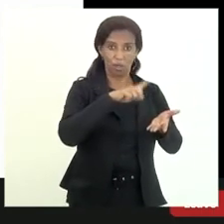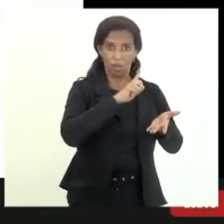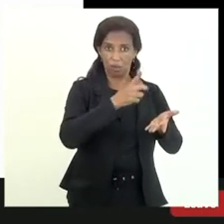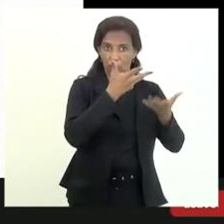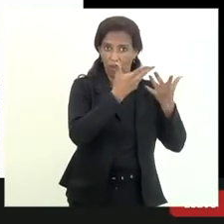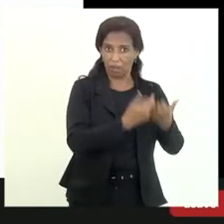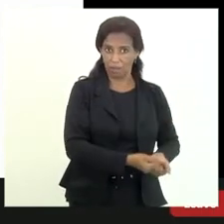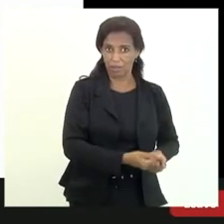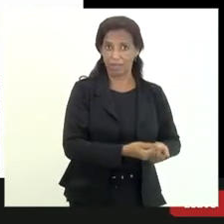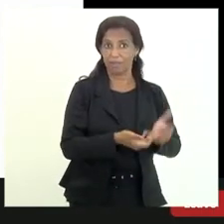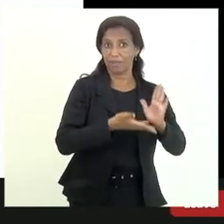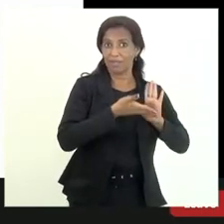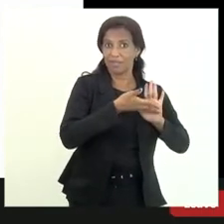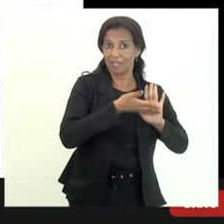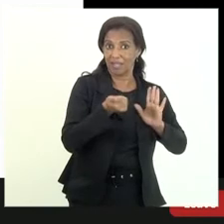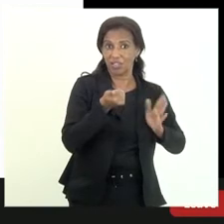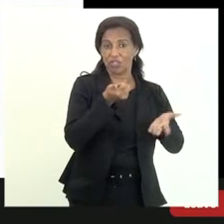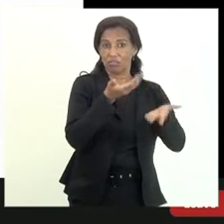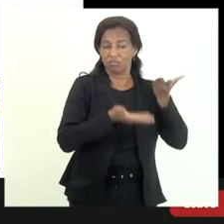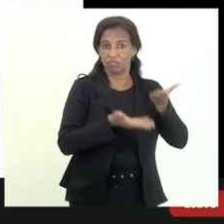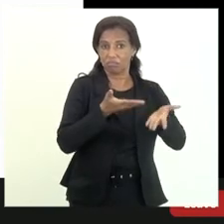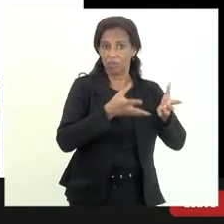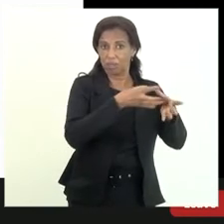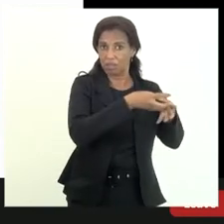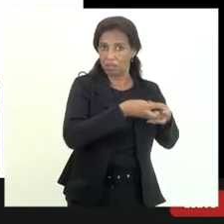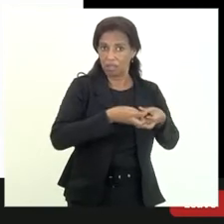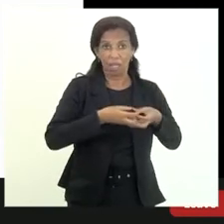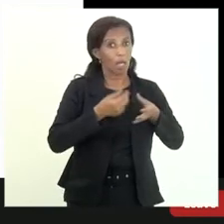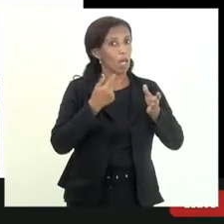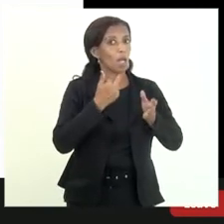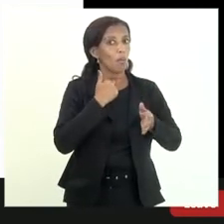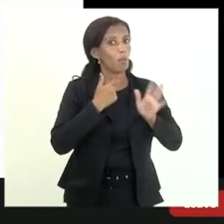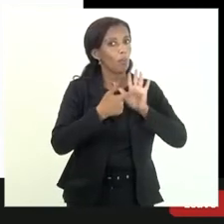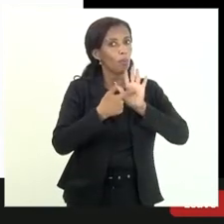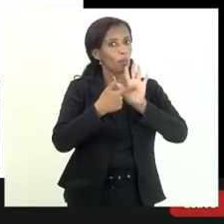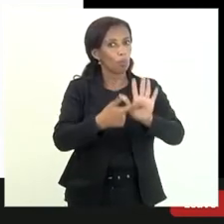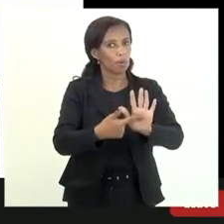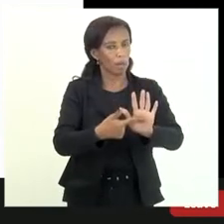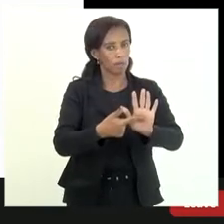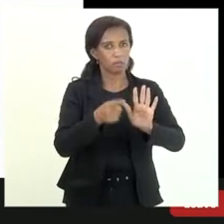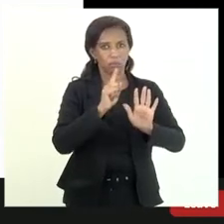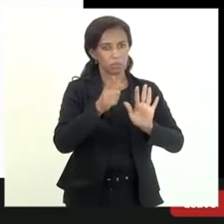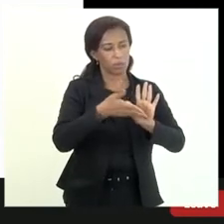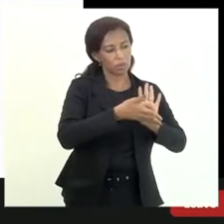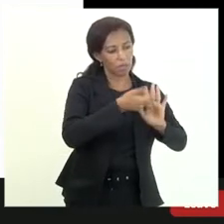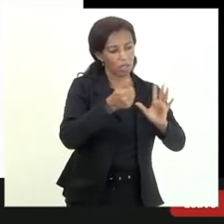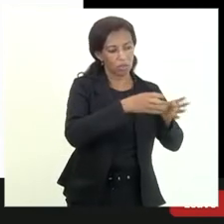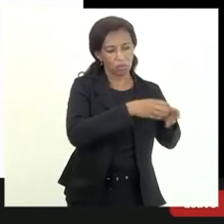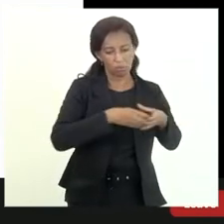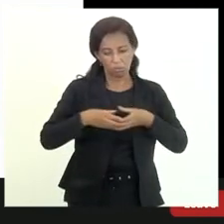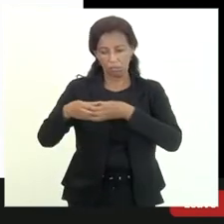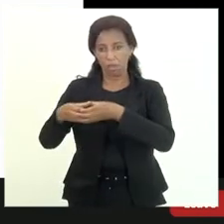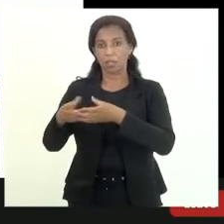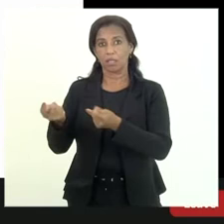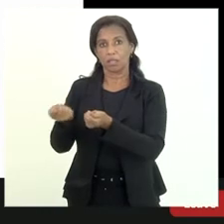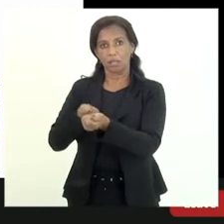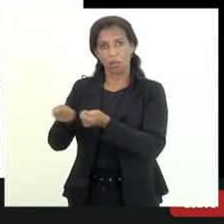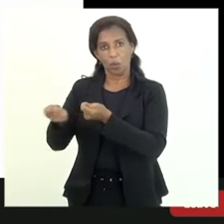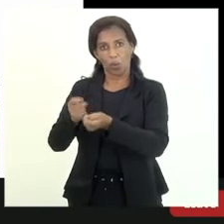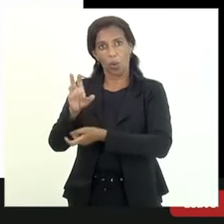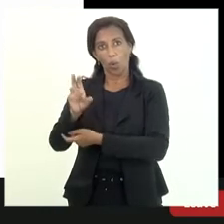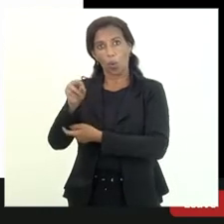tem que ser retirado do balanço não tem que ser demonstrado tem que ser desreconhecidos e controlados em contas